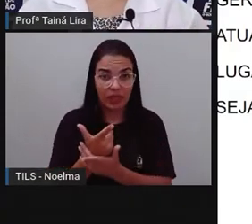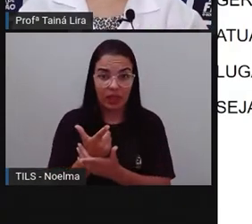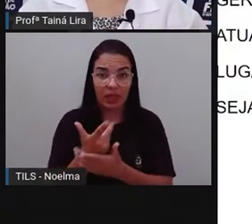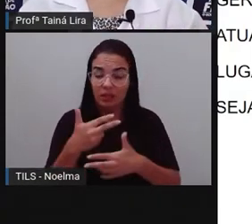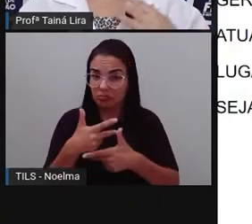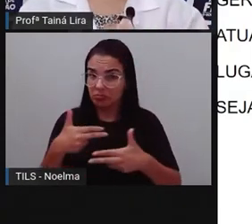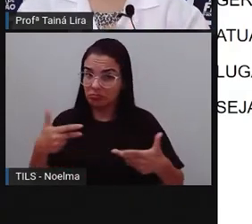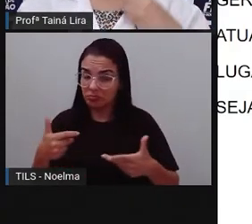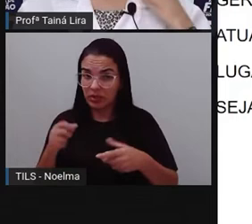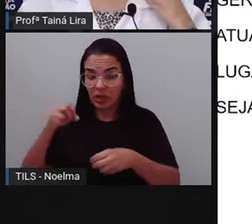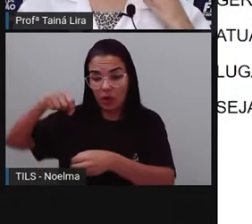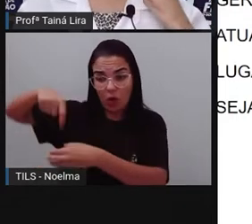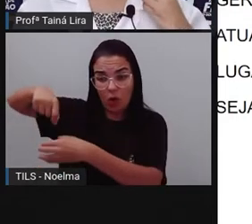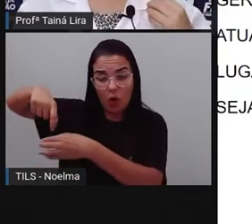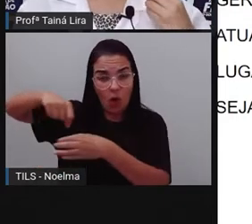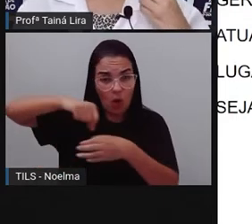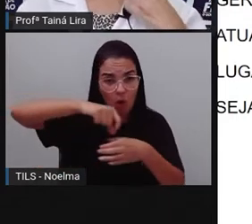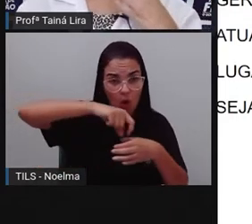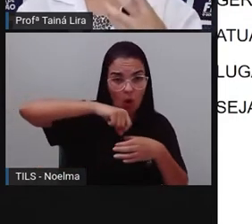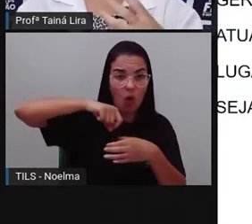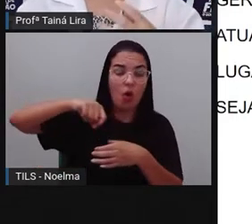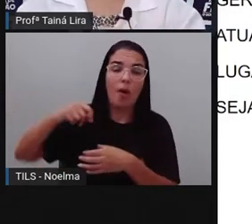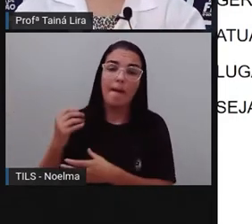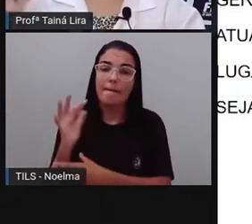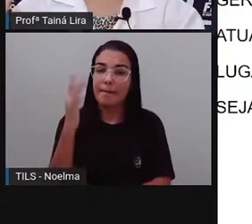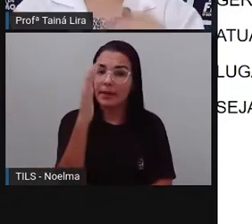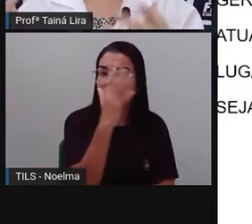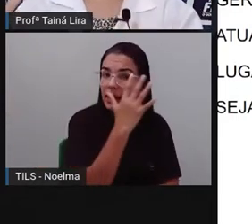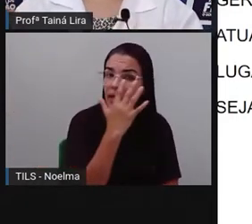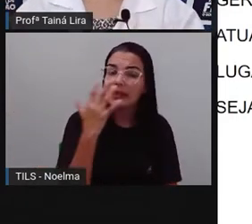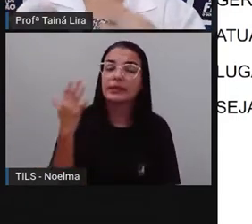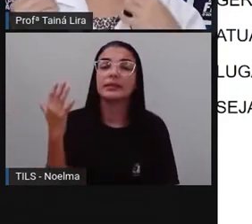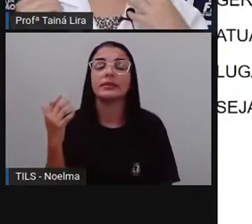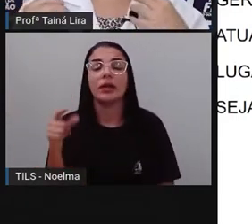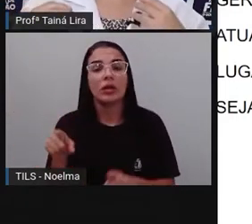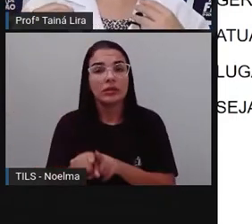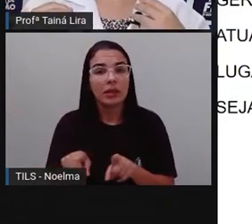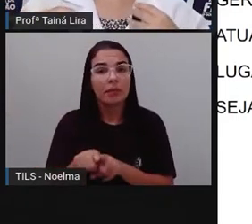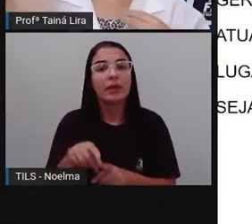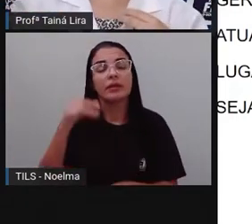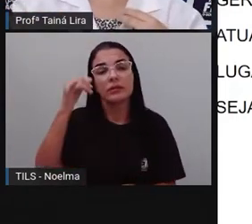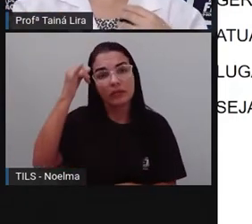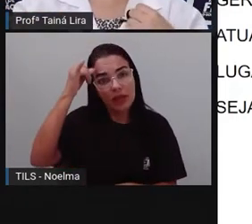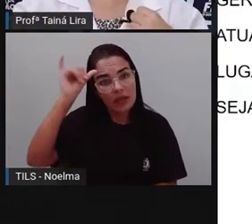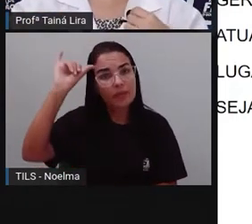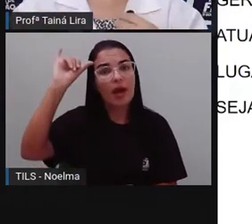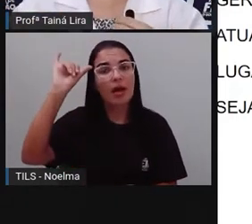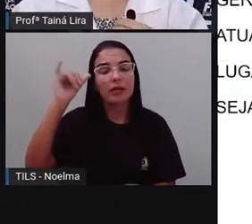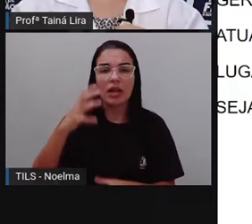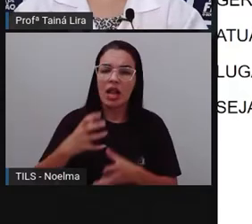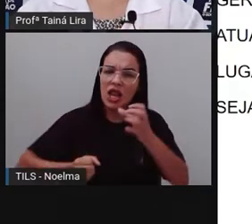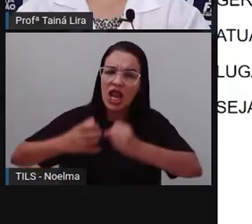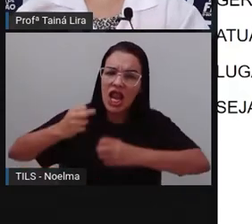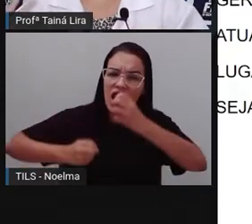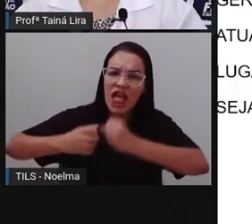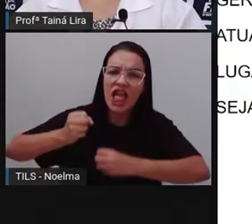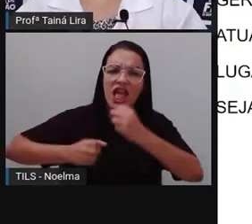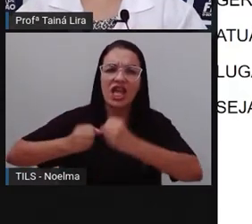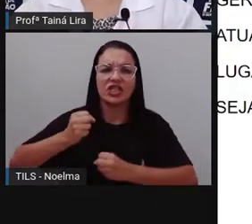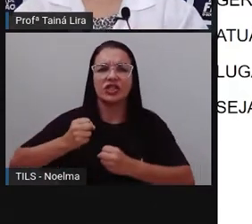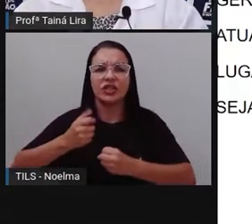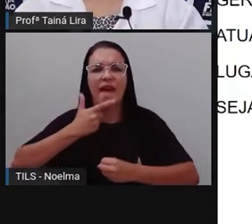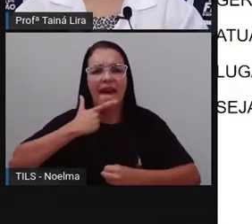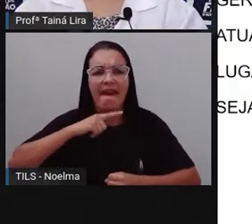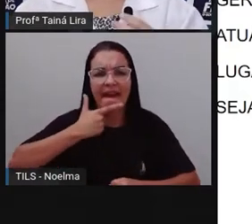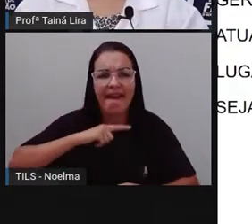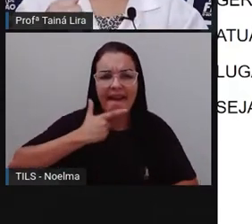produtos, né? Tanto que eles plantam como o próprio leite, né? Alguns têm